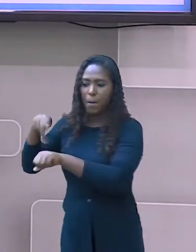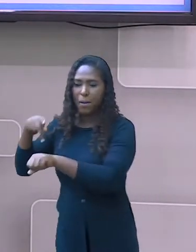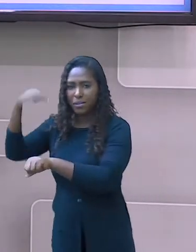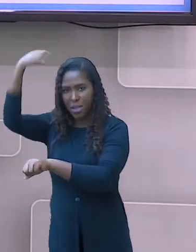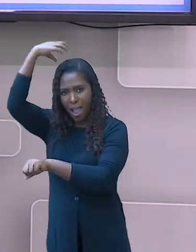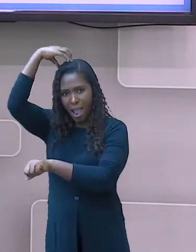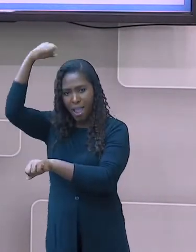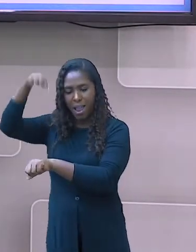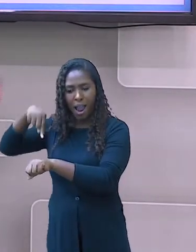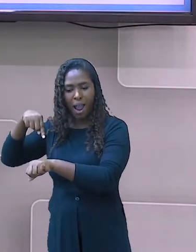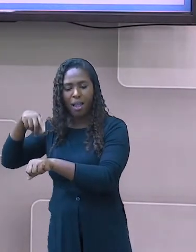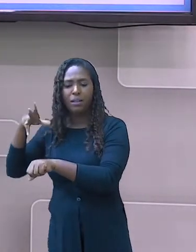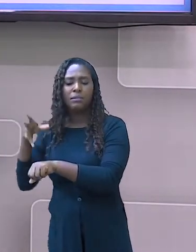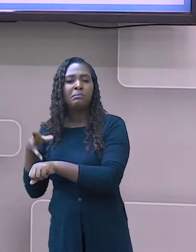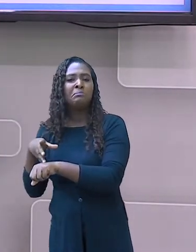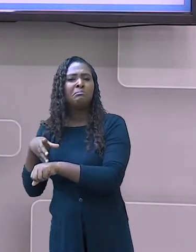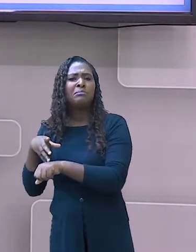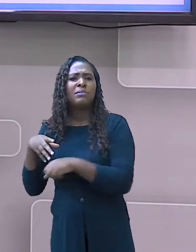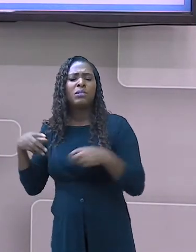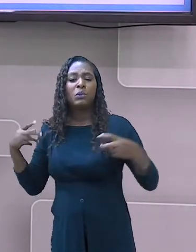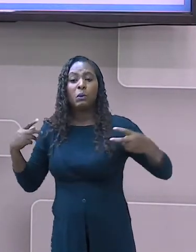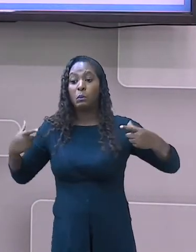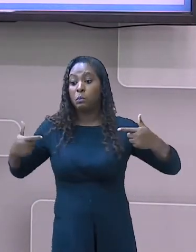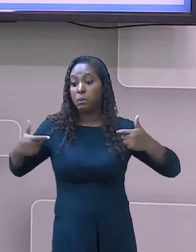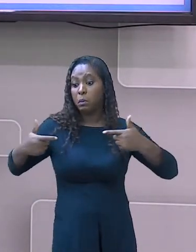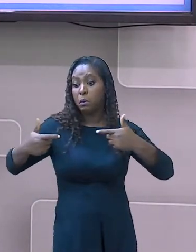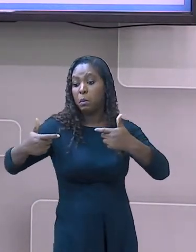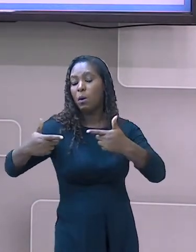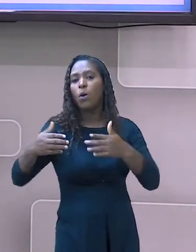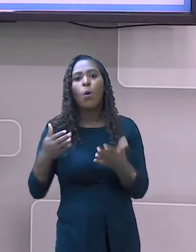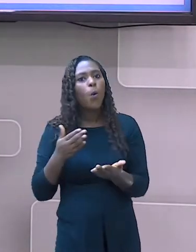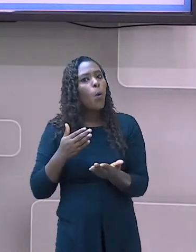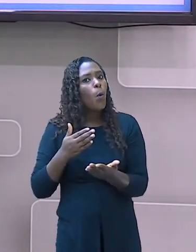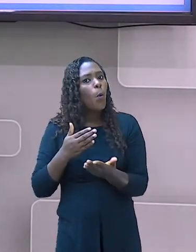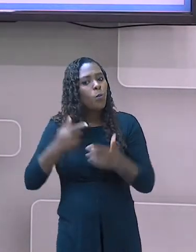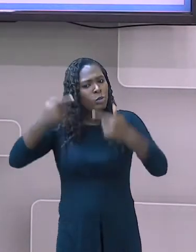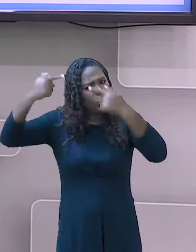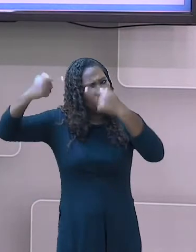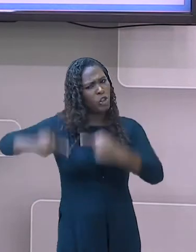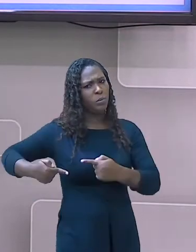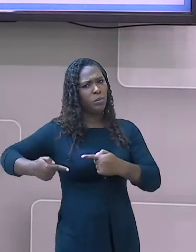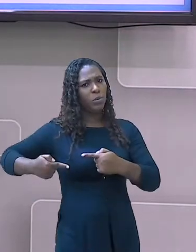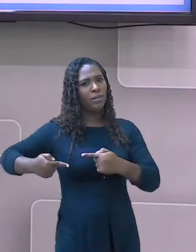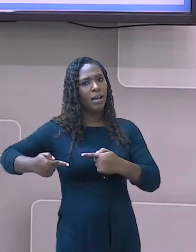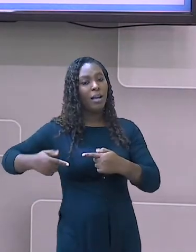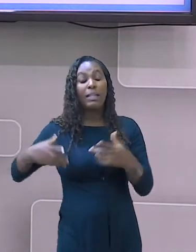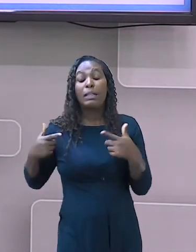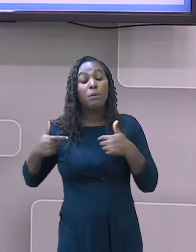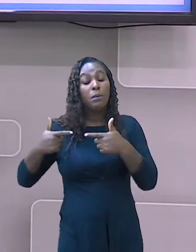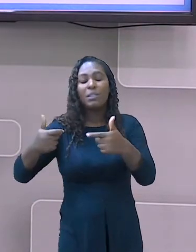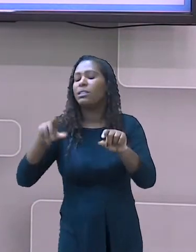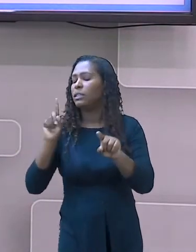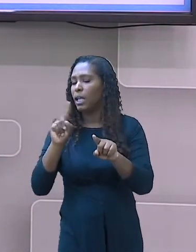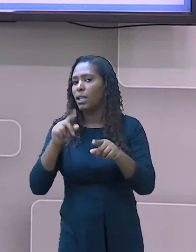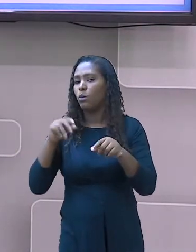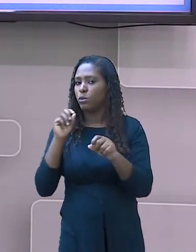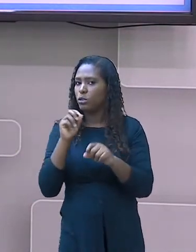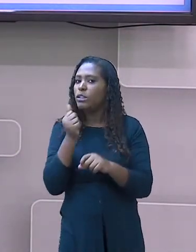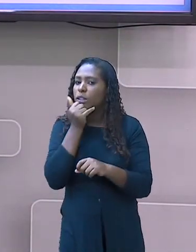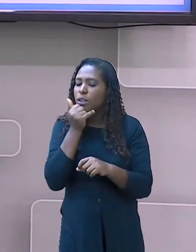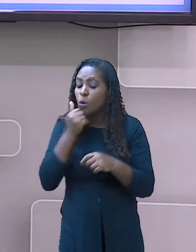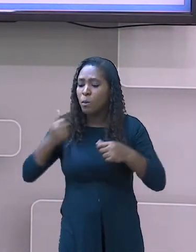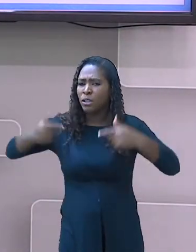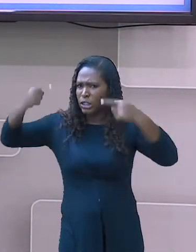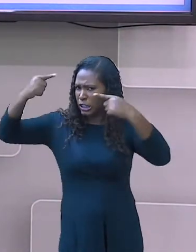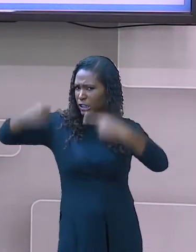da extensão marítima e das terras descobertas. Terras ultramarinas. Para solucionar o